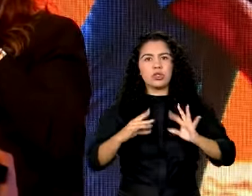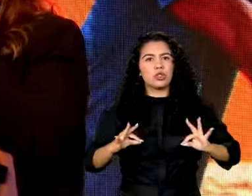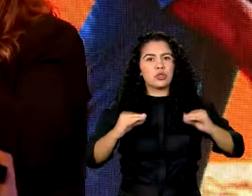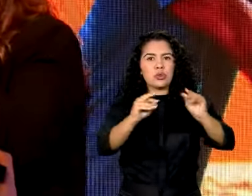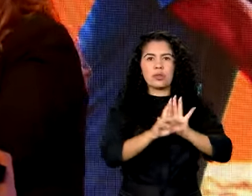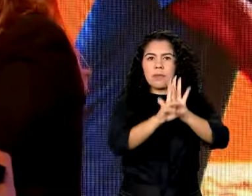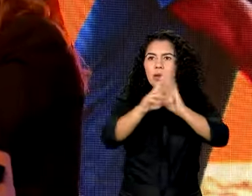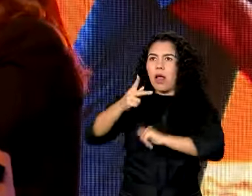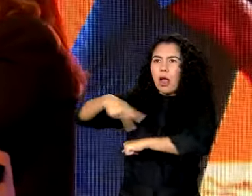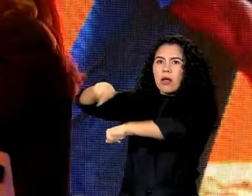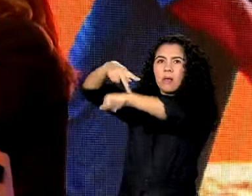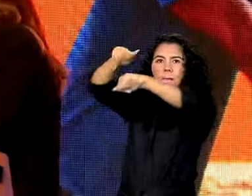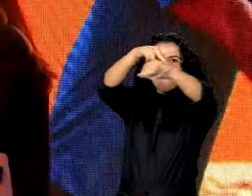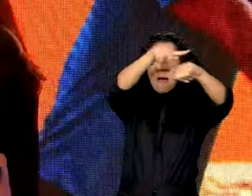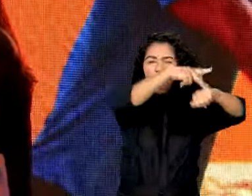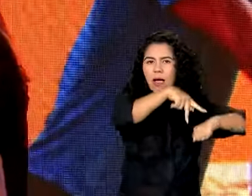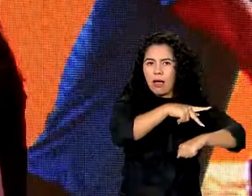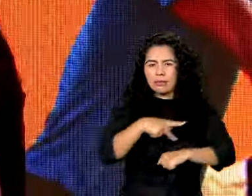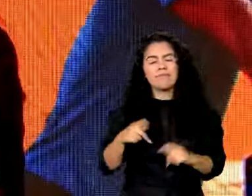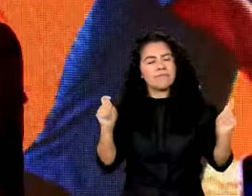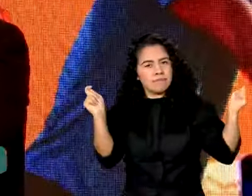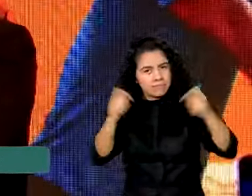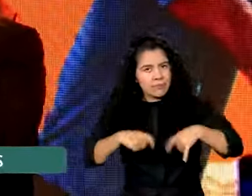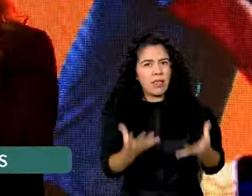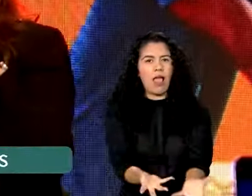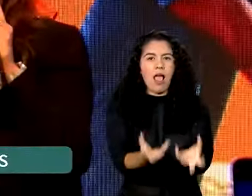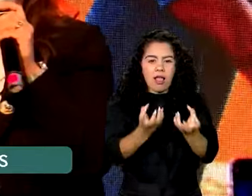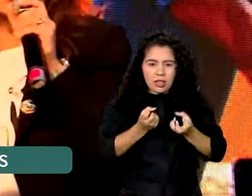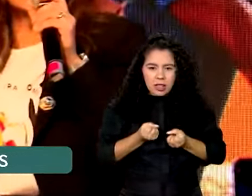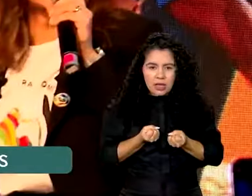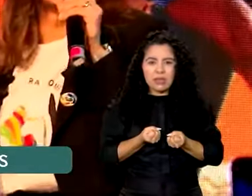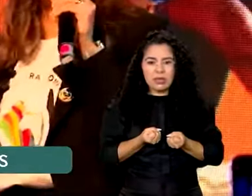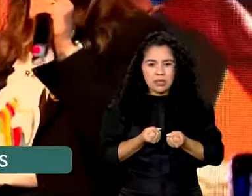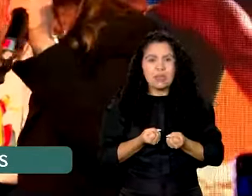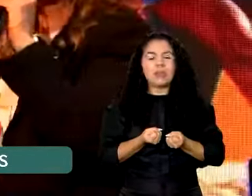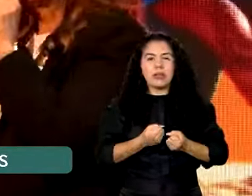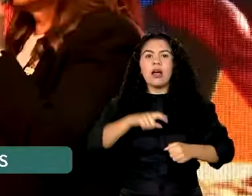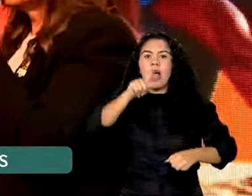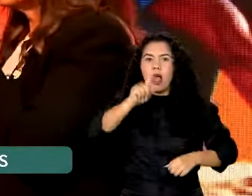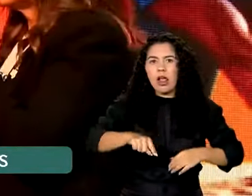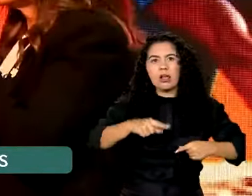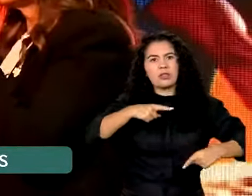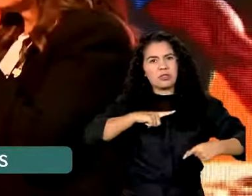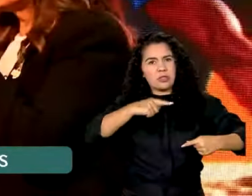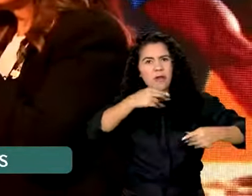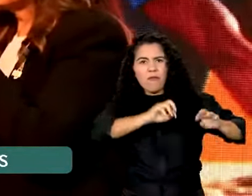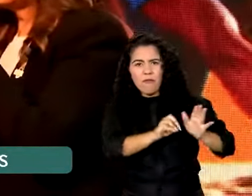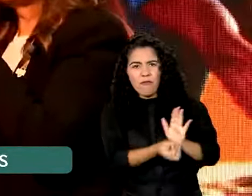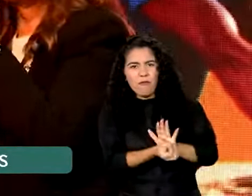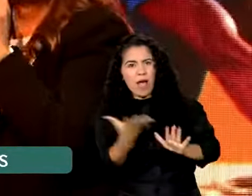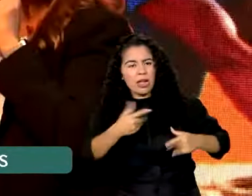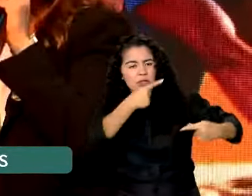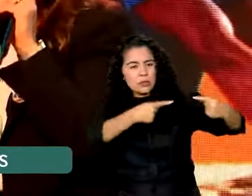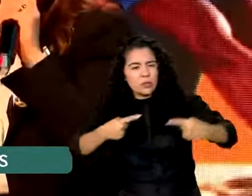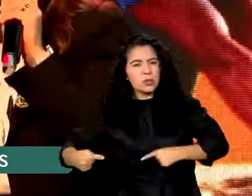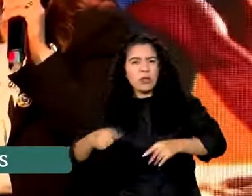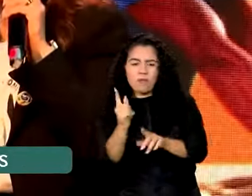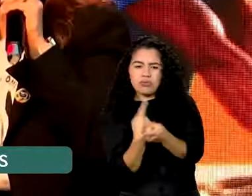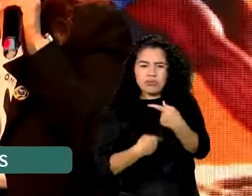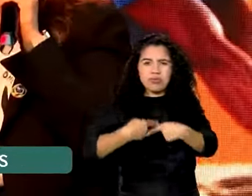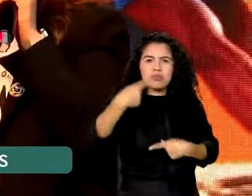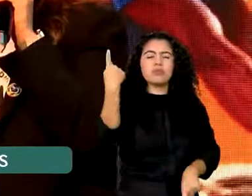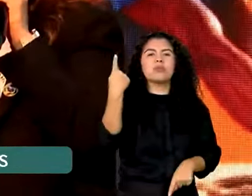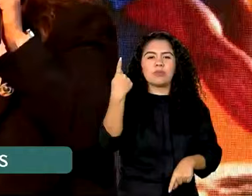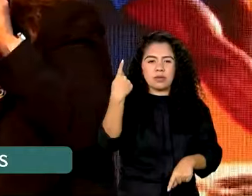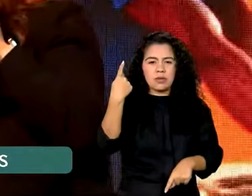países, todos os países podem aderir. É uma grande cesta de políticas públicas de sucesso ao redor do mundo,